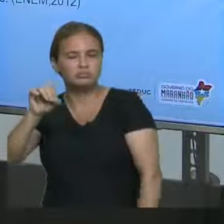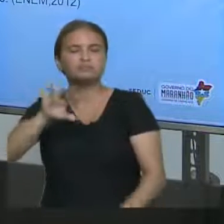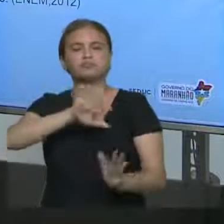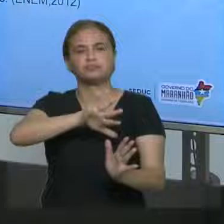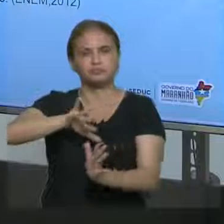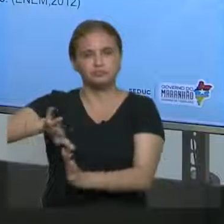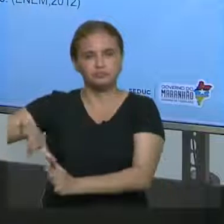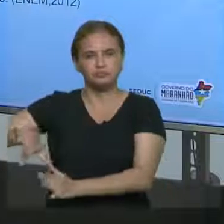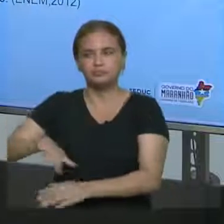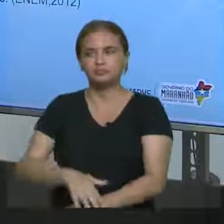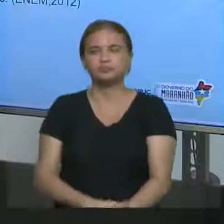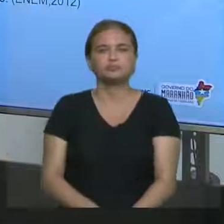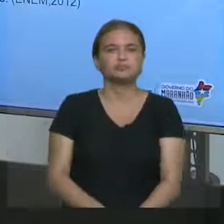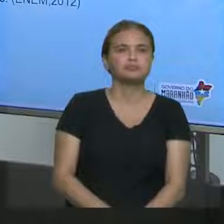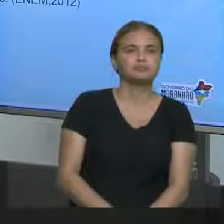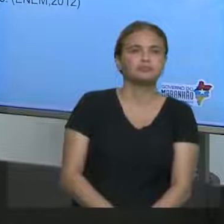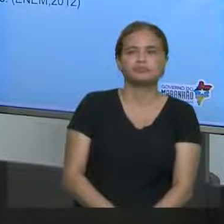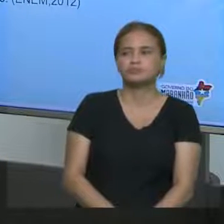a citação dele.